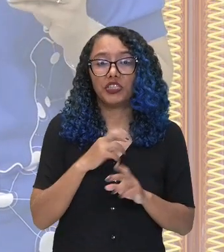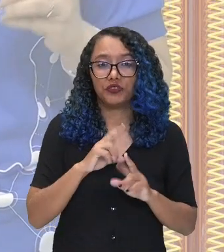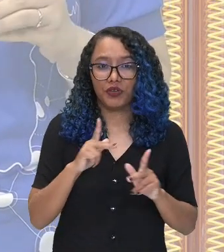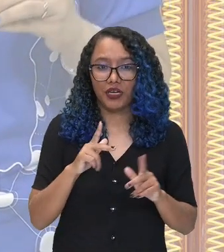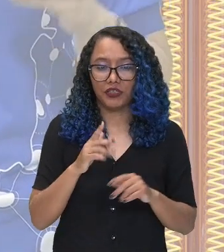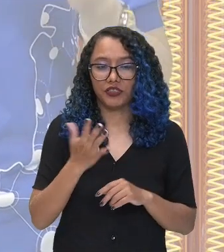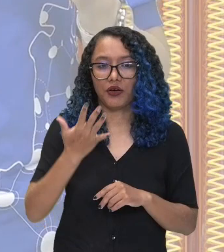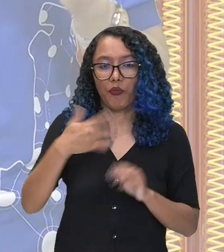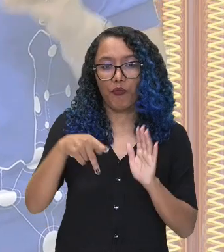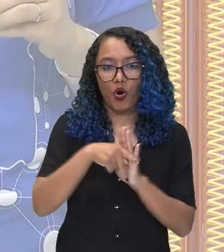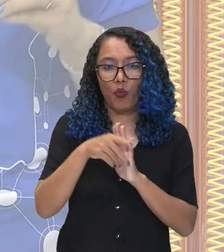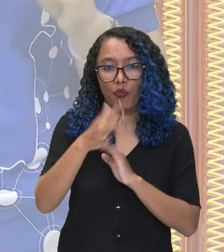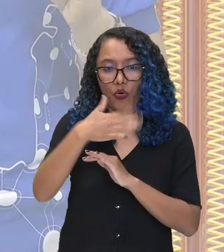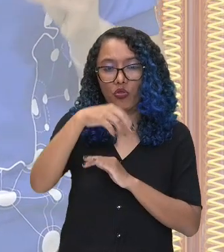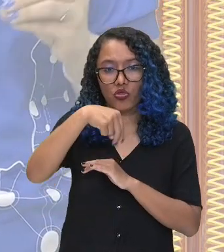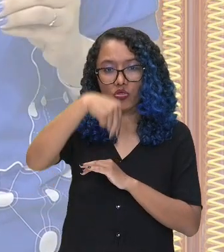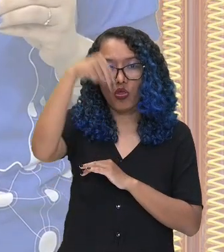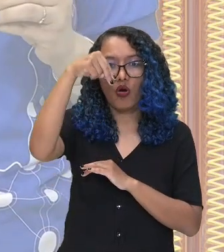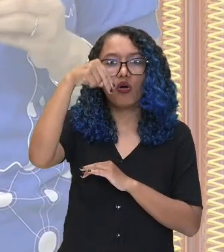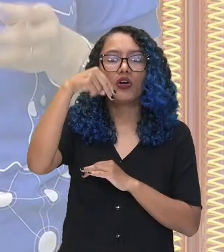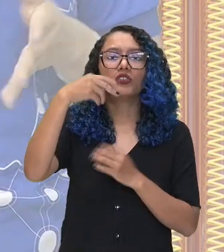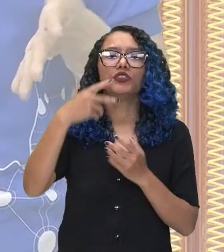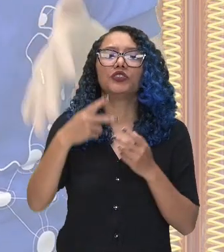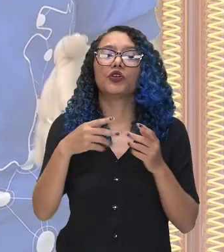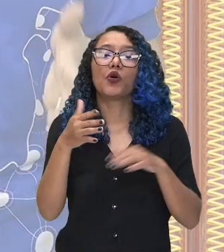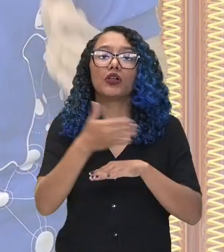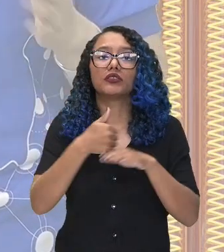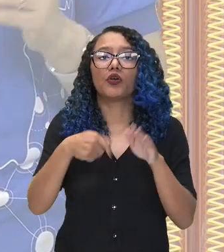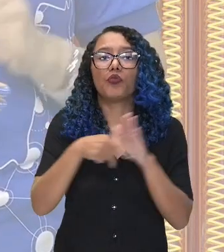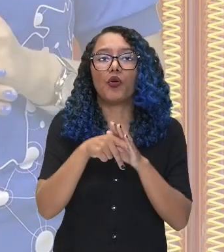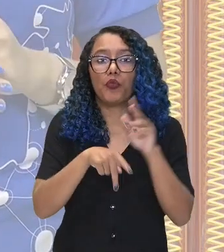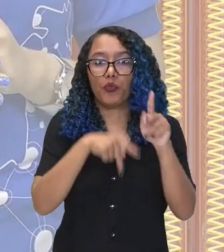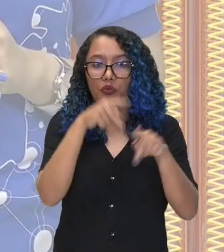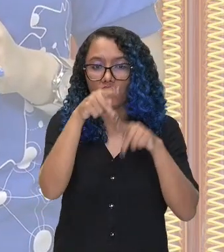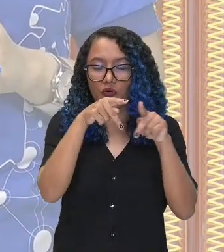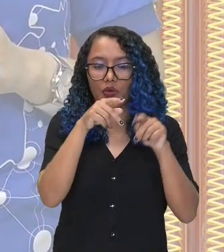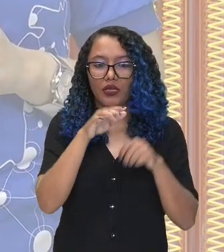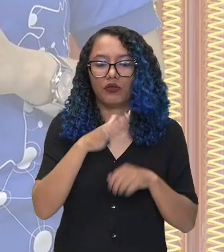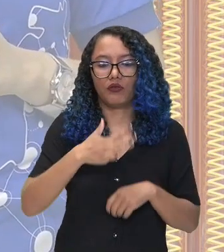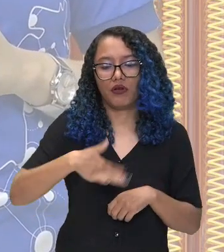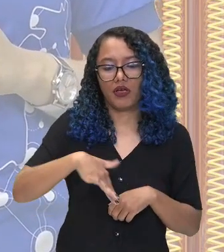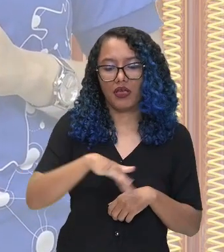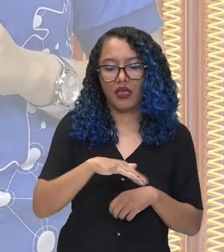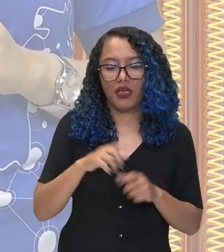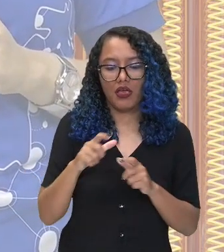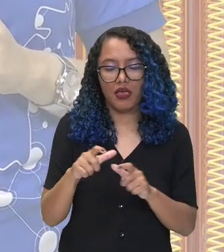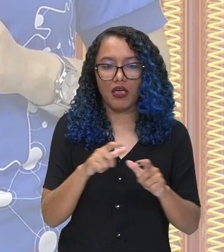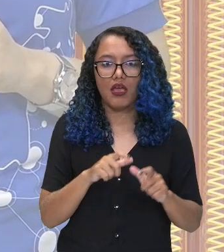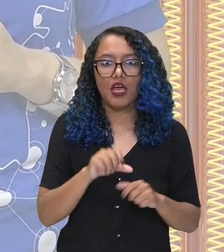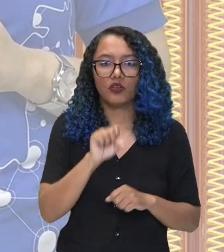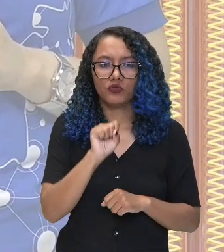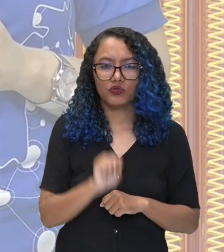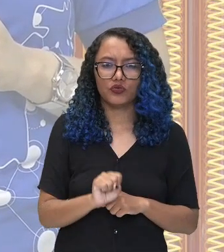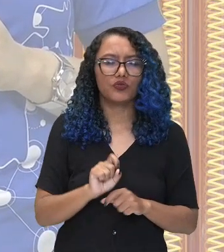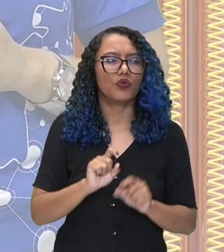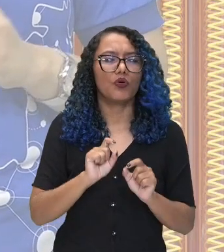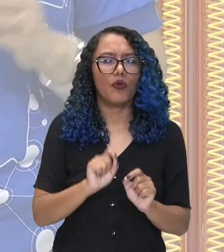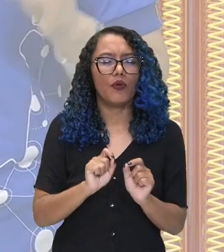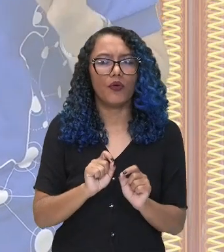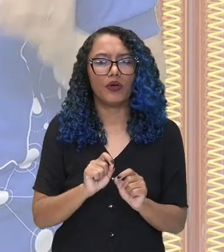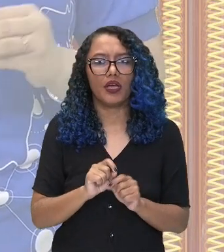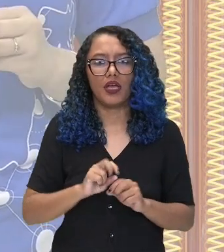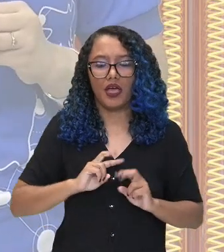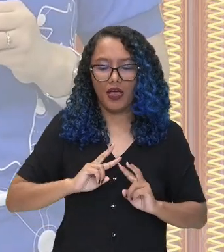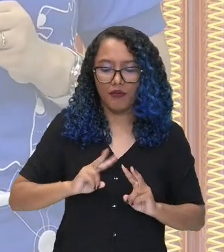norte adotaram a colonização de povoamento. Já as colônias do sul adotaram a colonização de exploração.